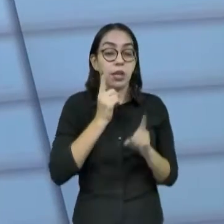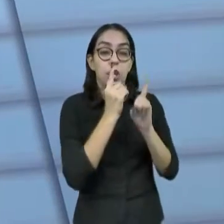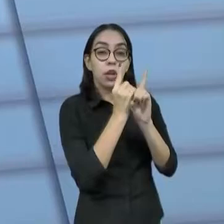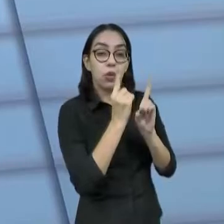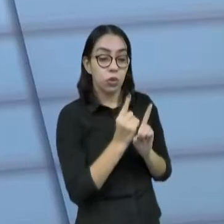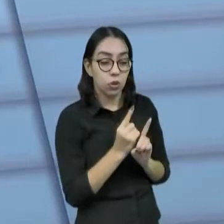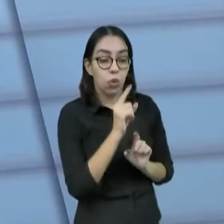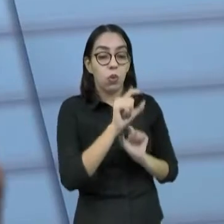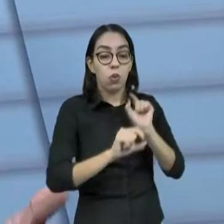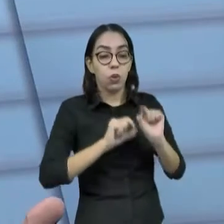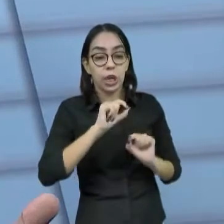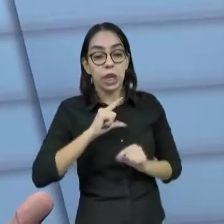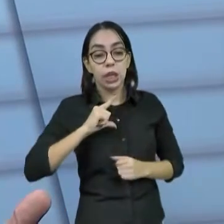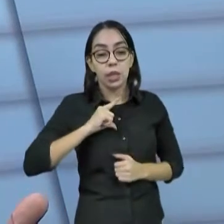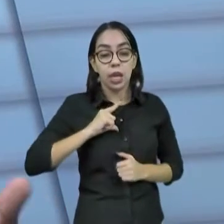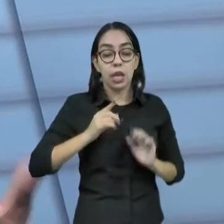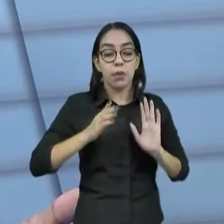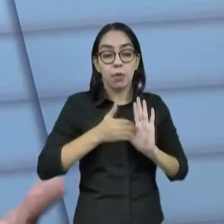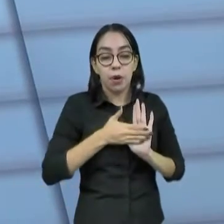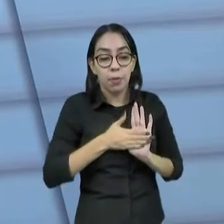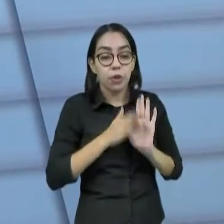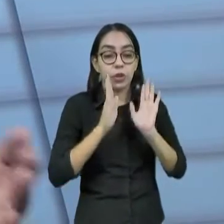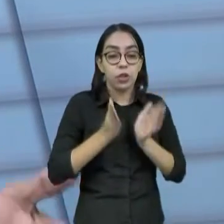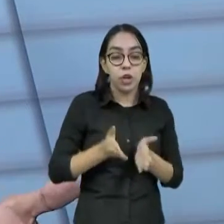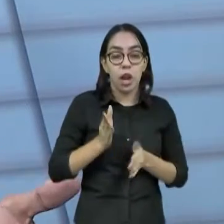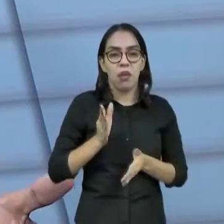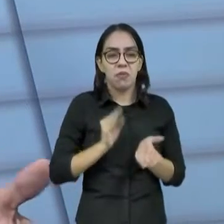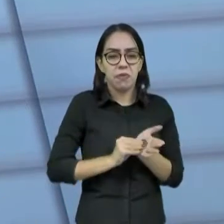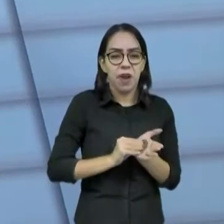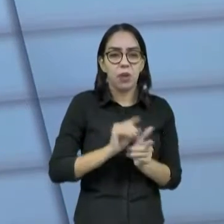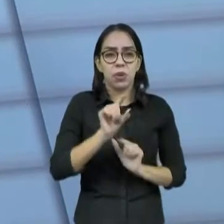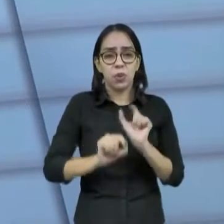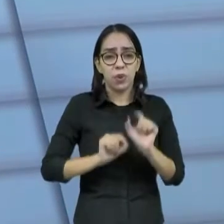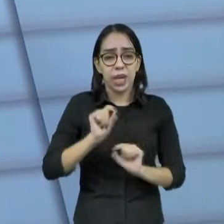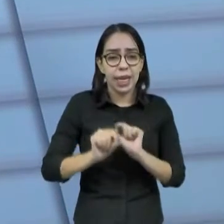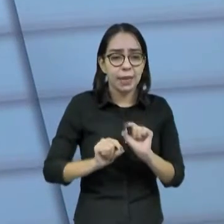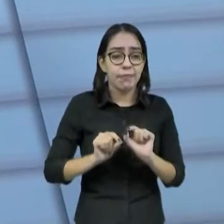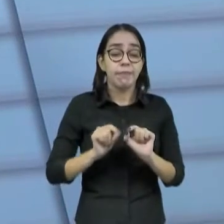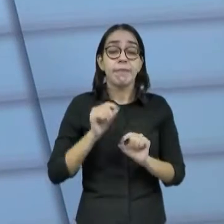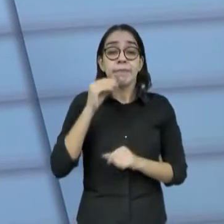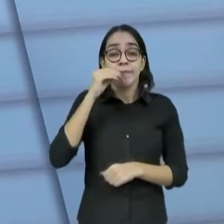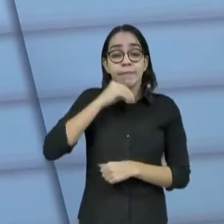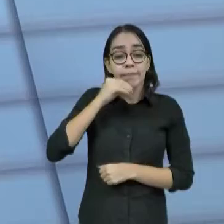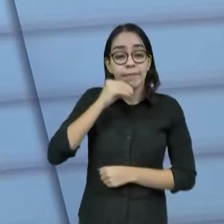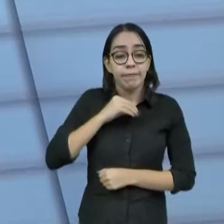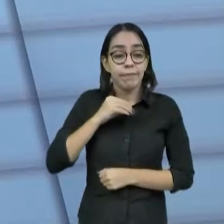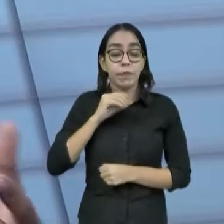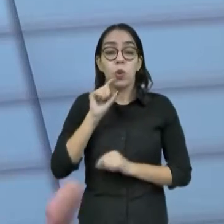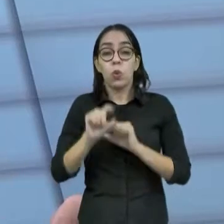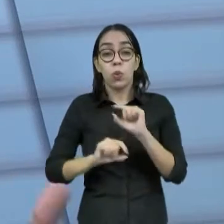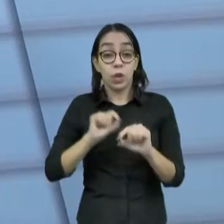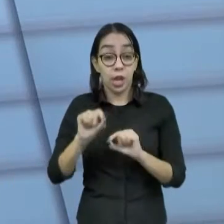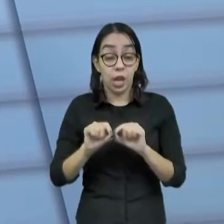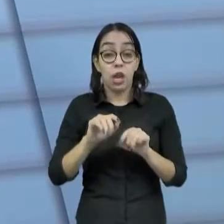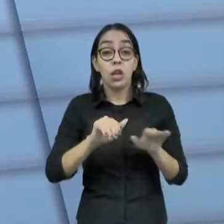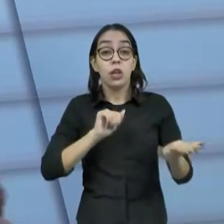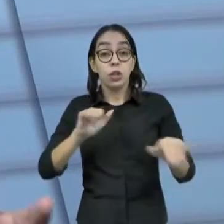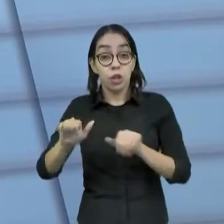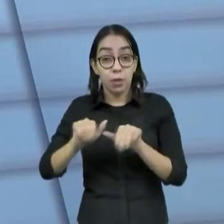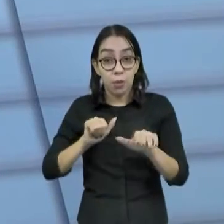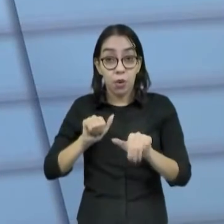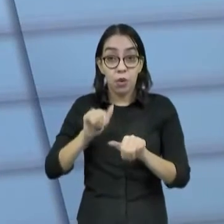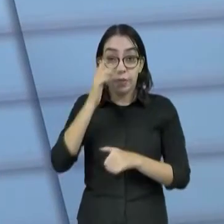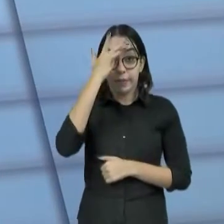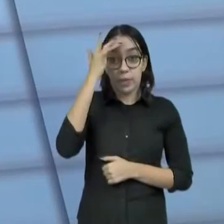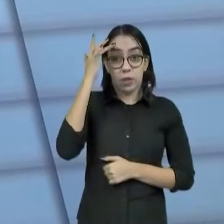o que é que falta, o que é que já tem uma certa Fortaleza, o que é ainda é fragilizado, convocamos algumas pessoas para formar um núcleo